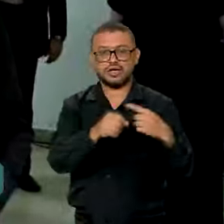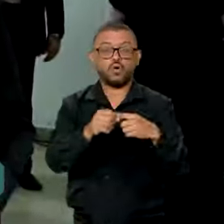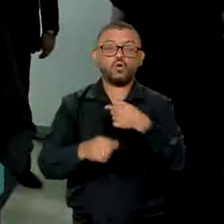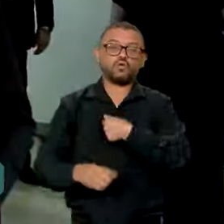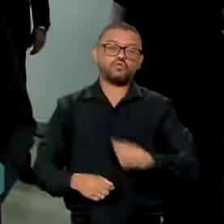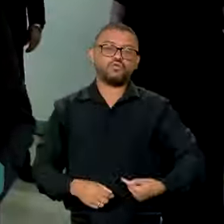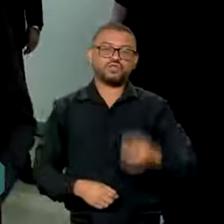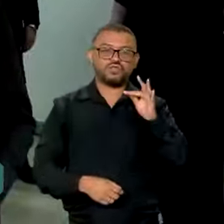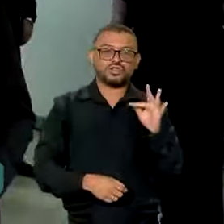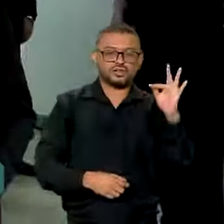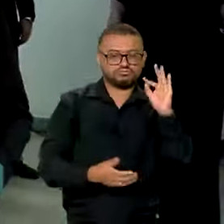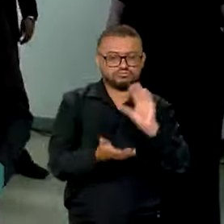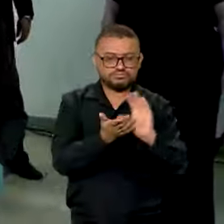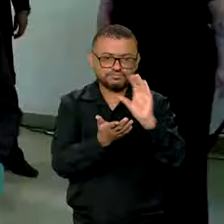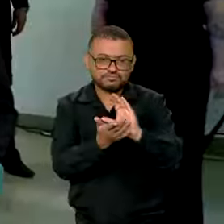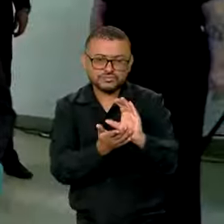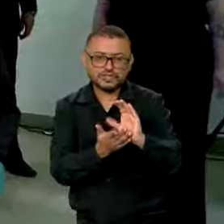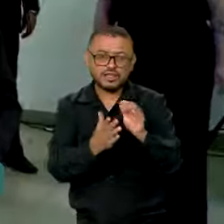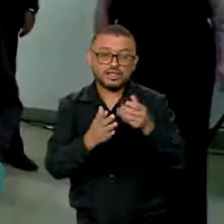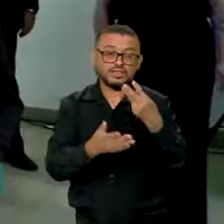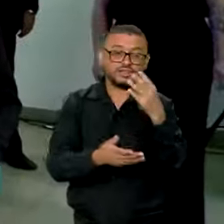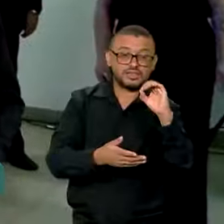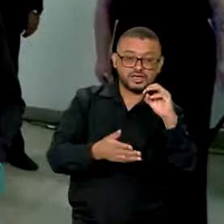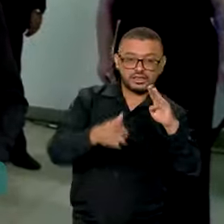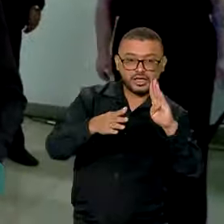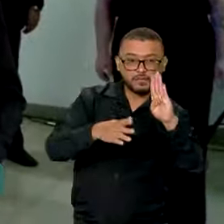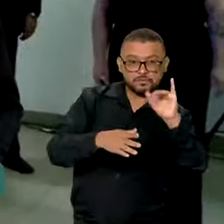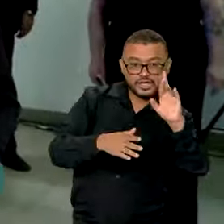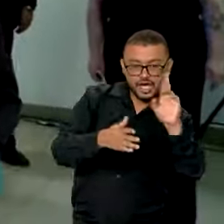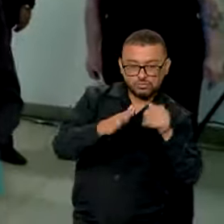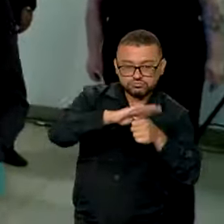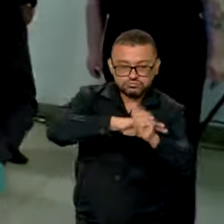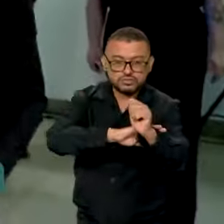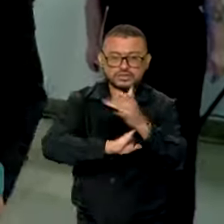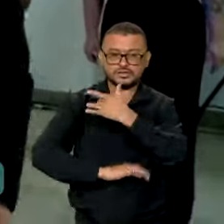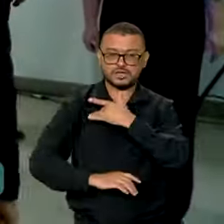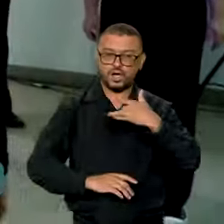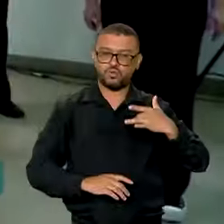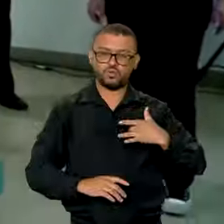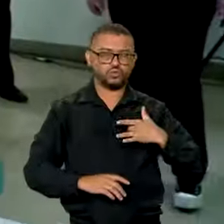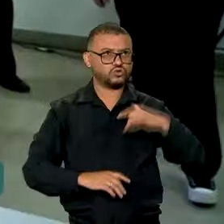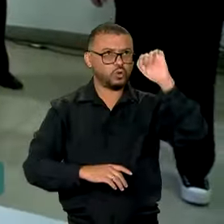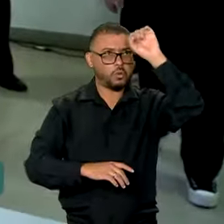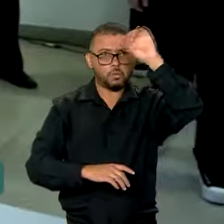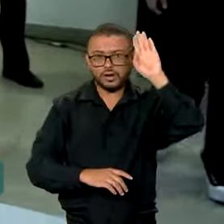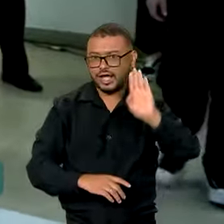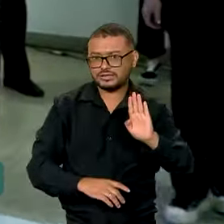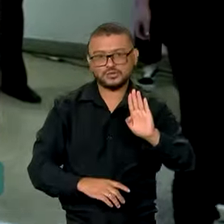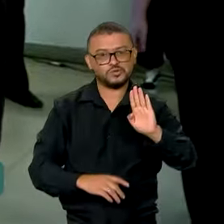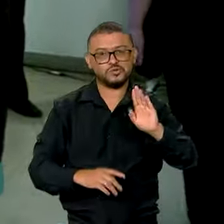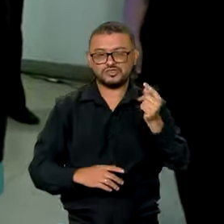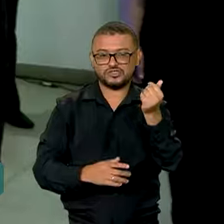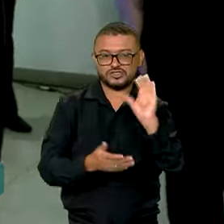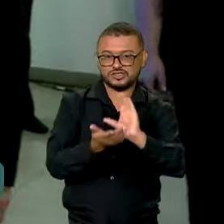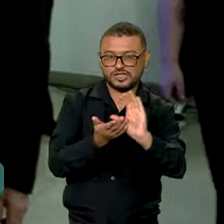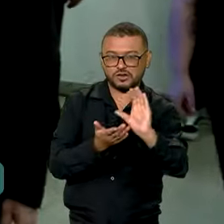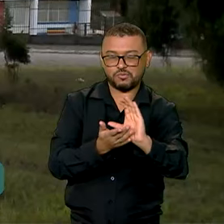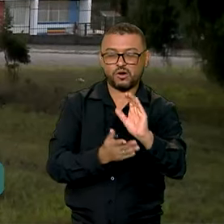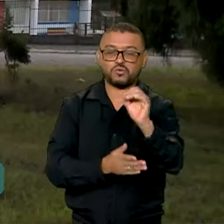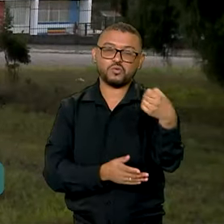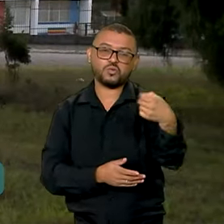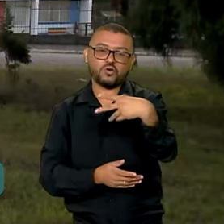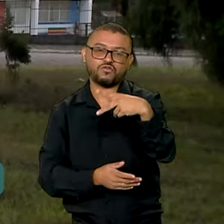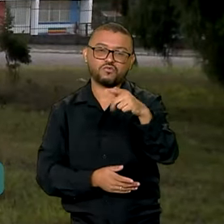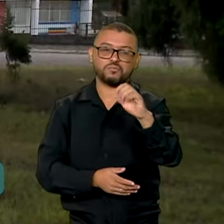federal está investindo mais de 30 bilhões de reais na saúde em todo o Brasil com recursos do novo PAC.